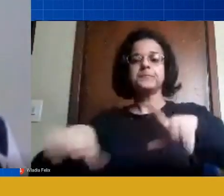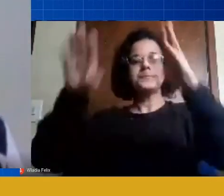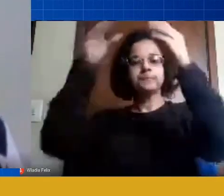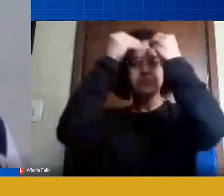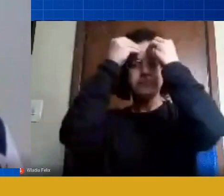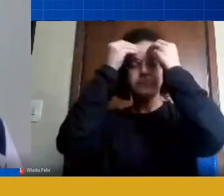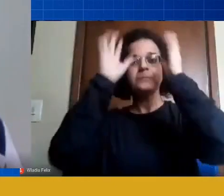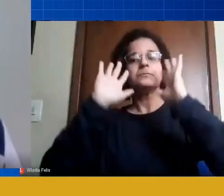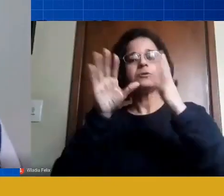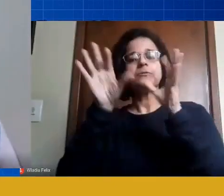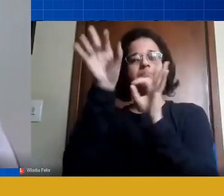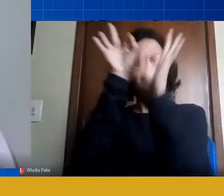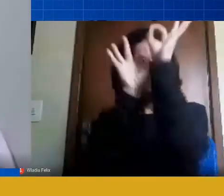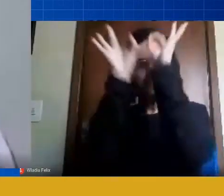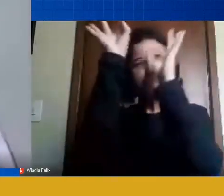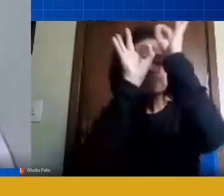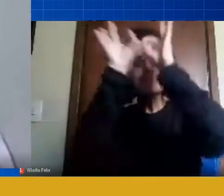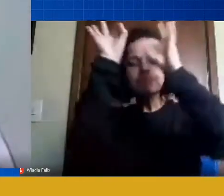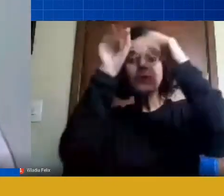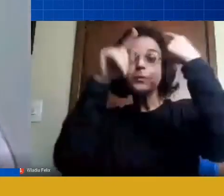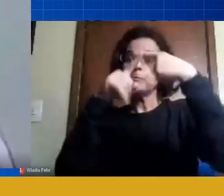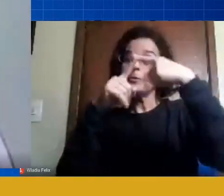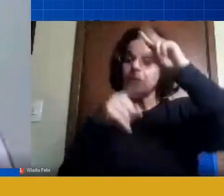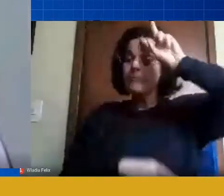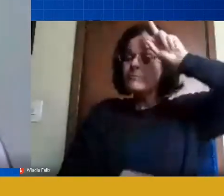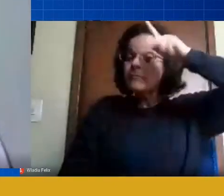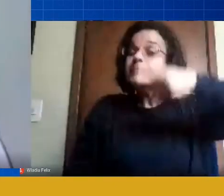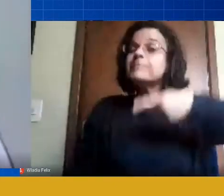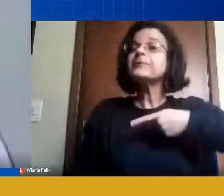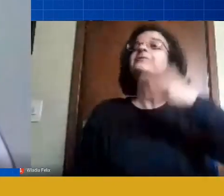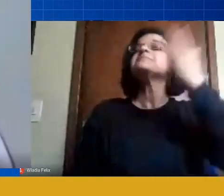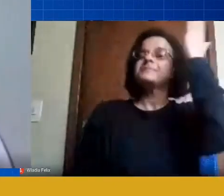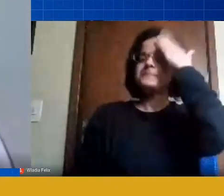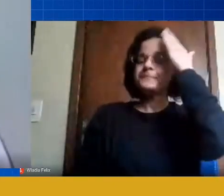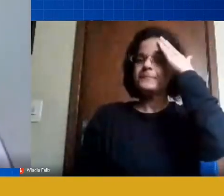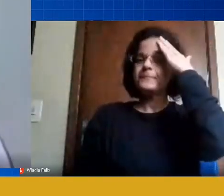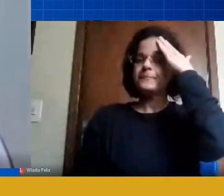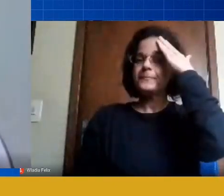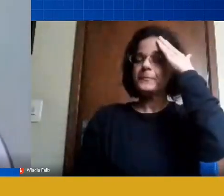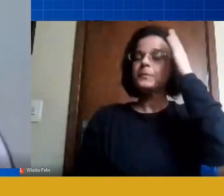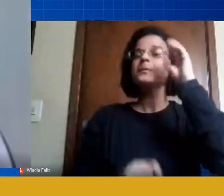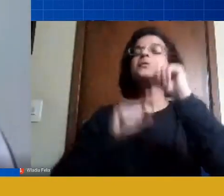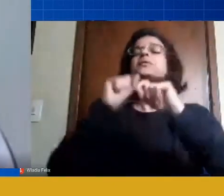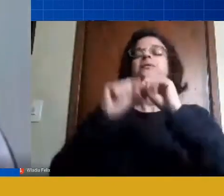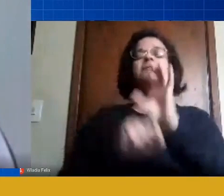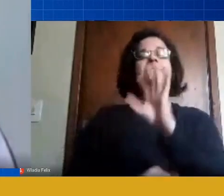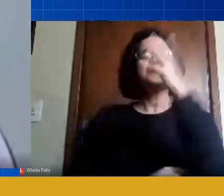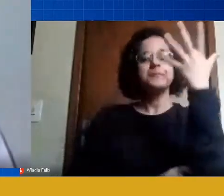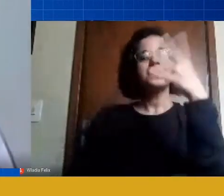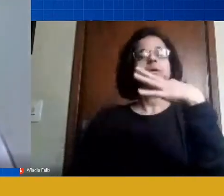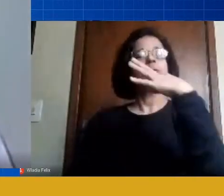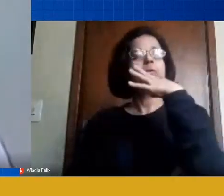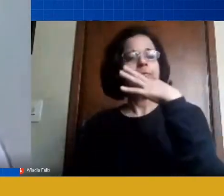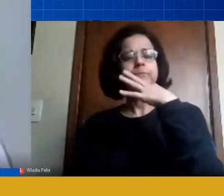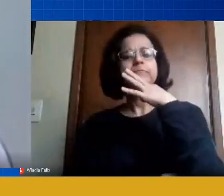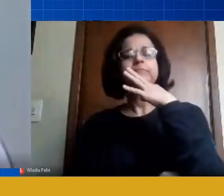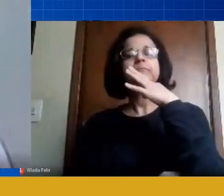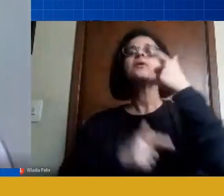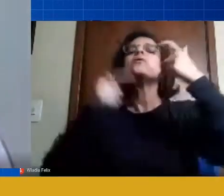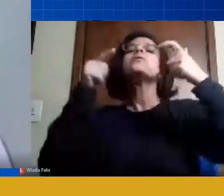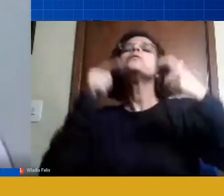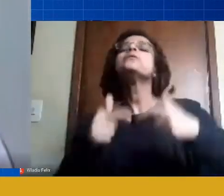fundamentada e organizada porque ela é dona de si ela é dona da sua realidade ela conhece os seus limites